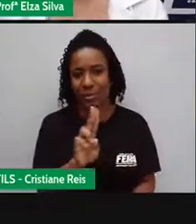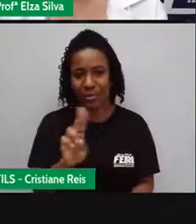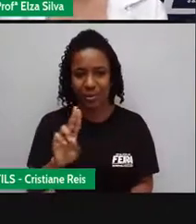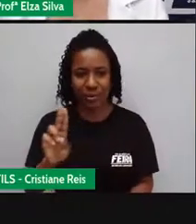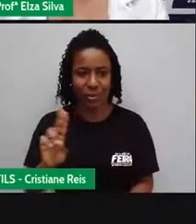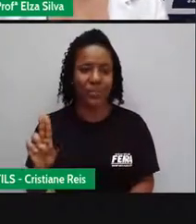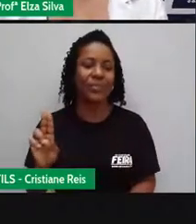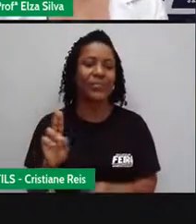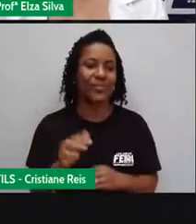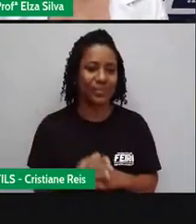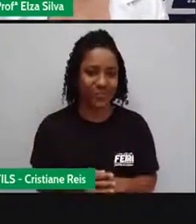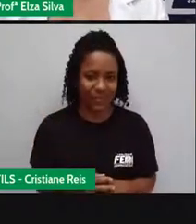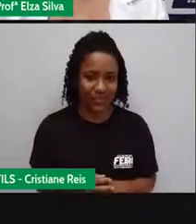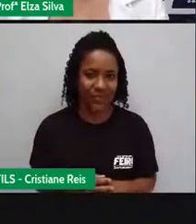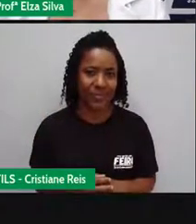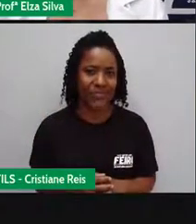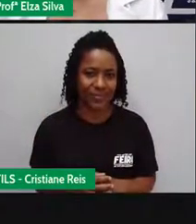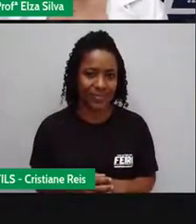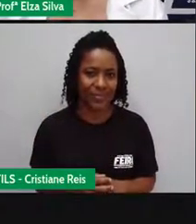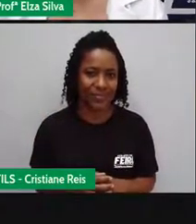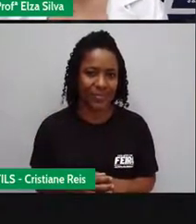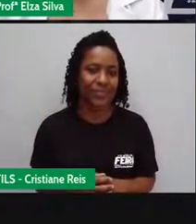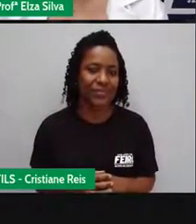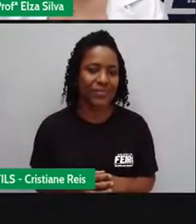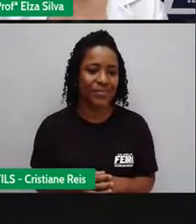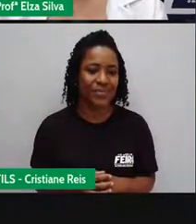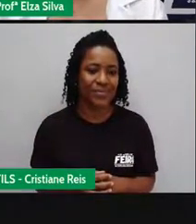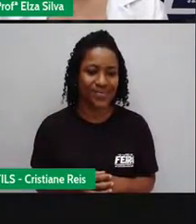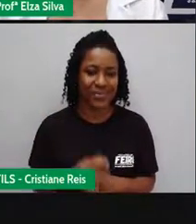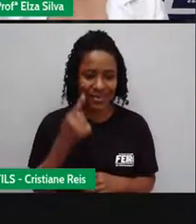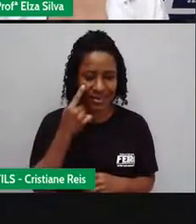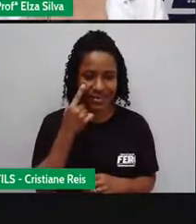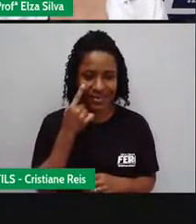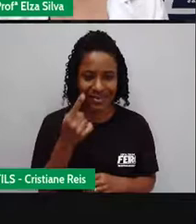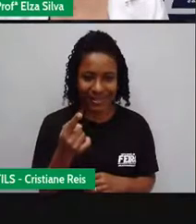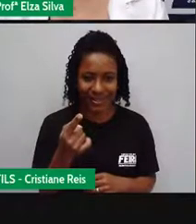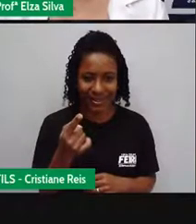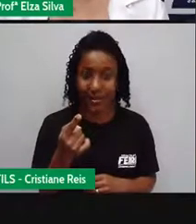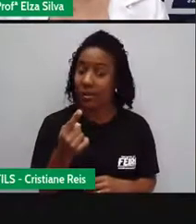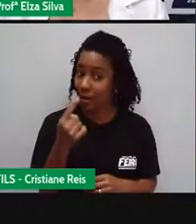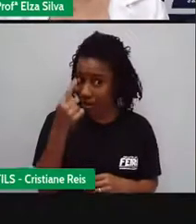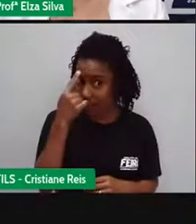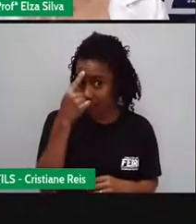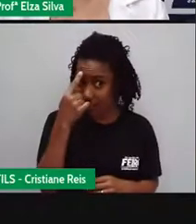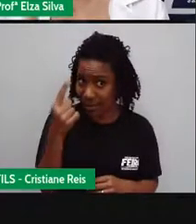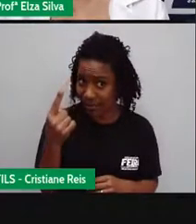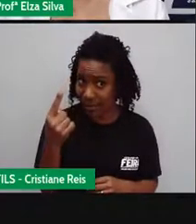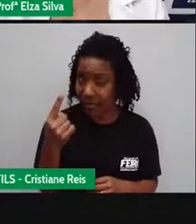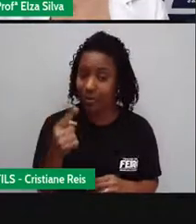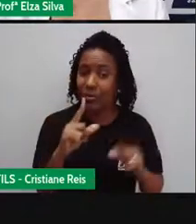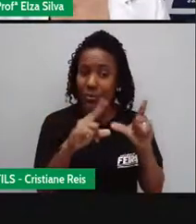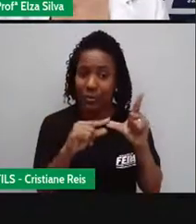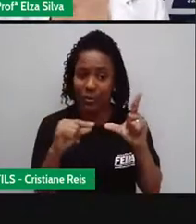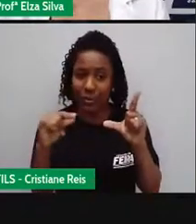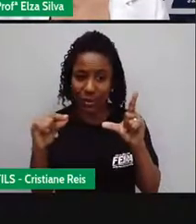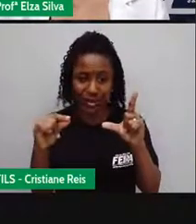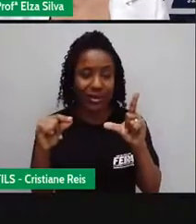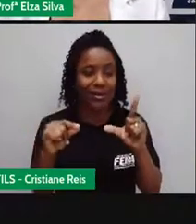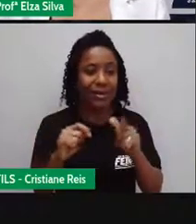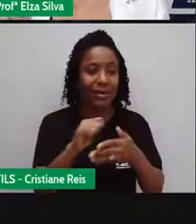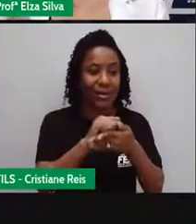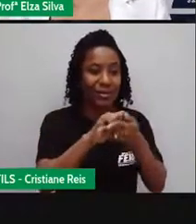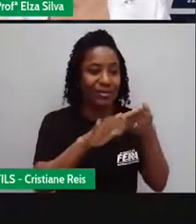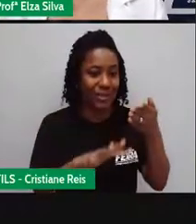Em inglês Que está relacionado Aos jogos olímpicos Ok? Não se esqueçam De que o link Para realizar esta atividade